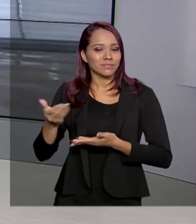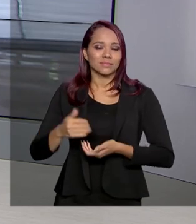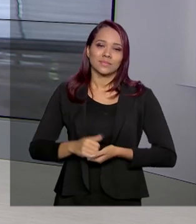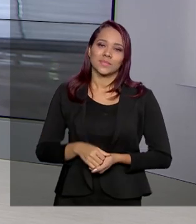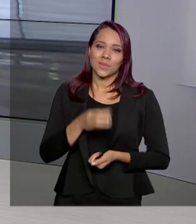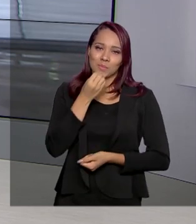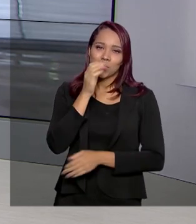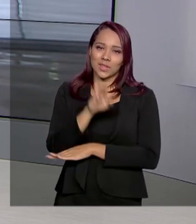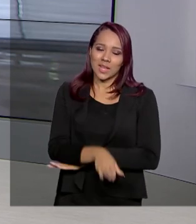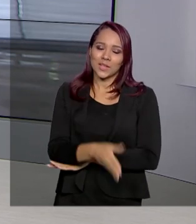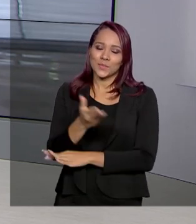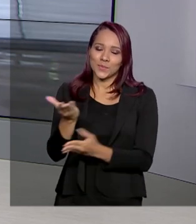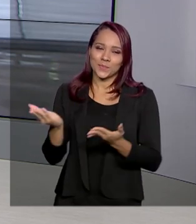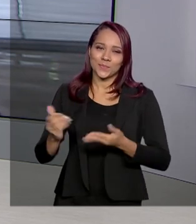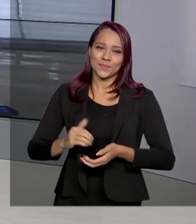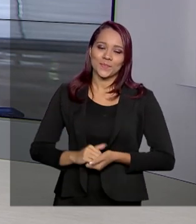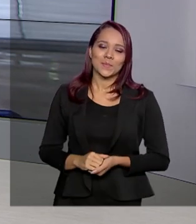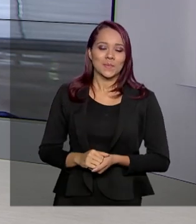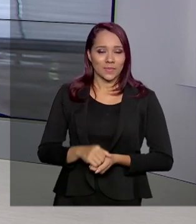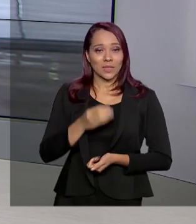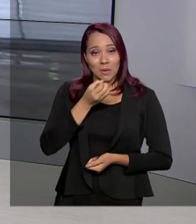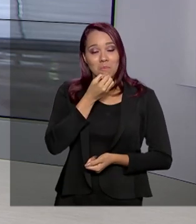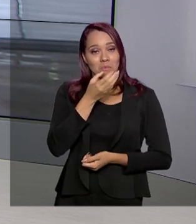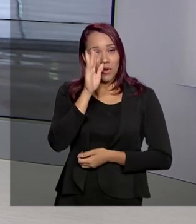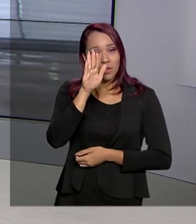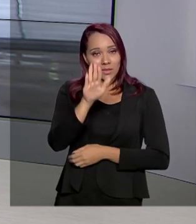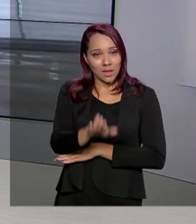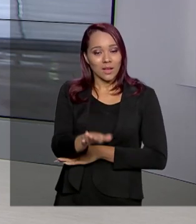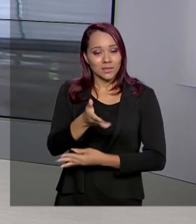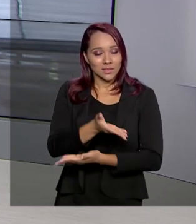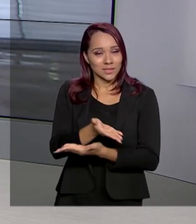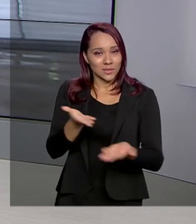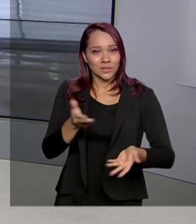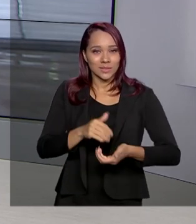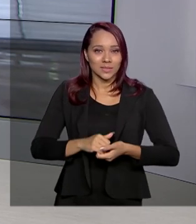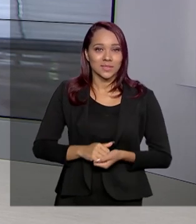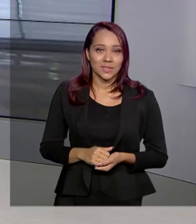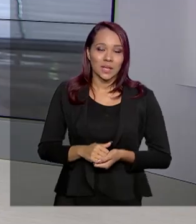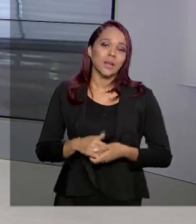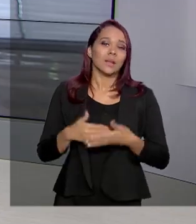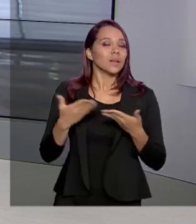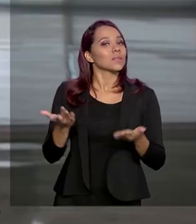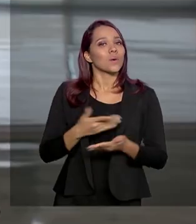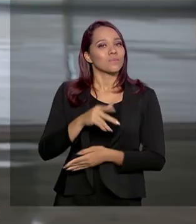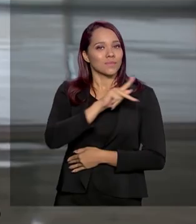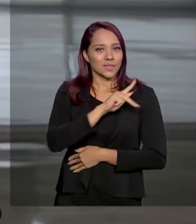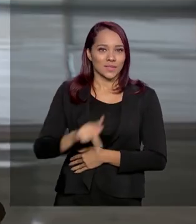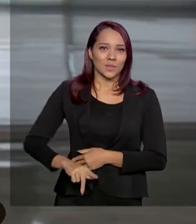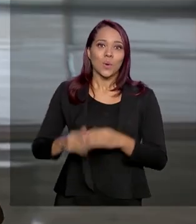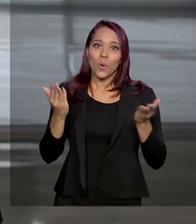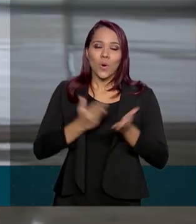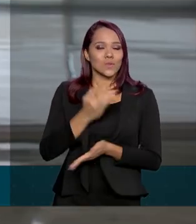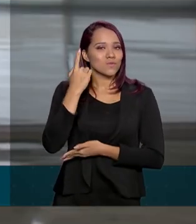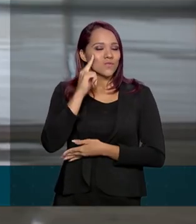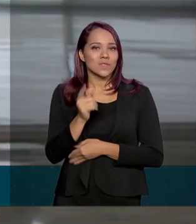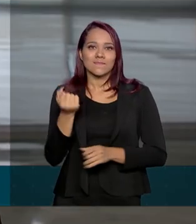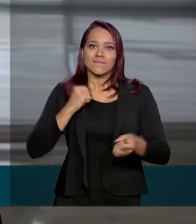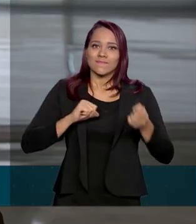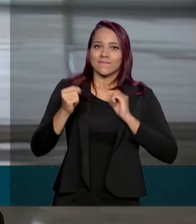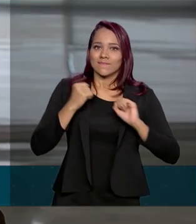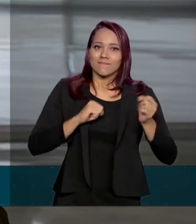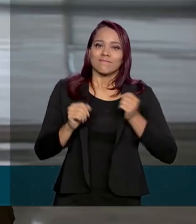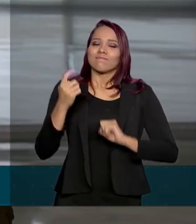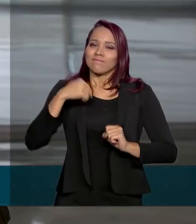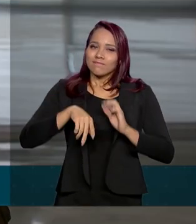Oi, Márcia. Boa tarde para você. Boa tarde, Roberto. Boa tarde a todos. Pois é, o presidente hoje está sendo um dia de muita expectativa aqui no